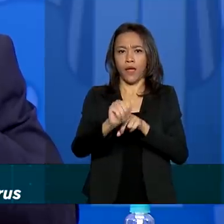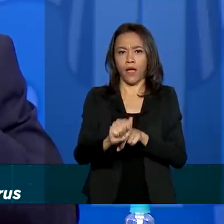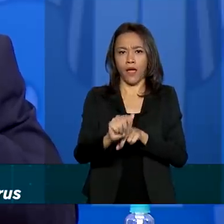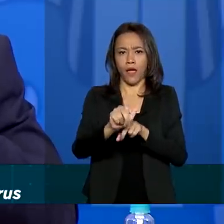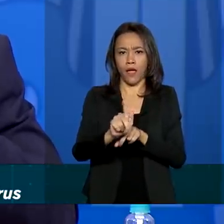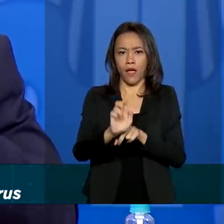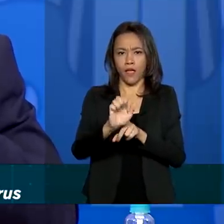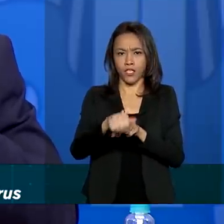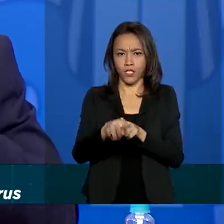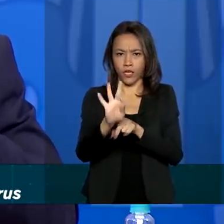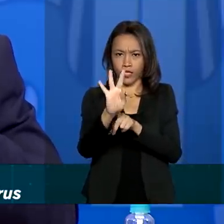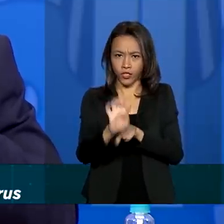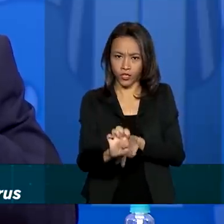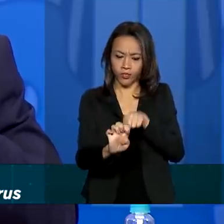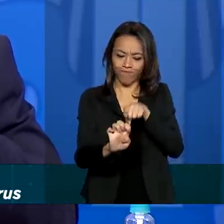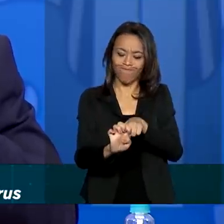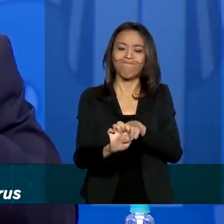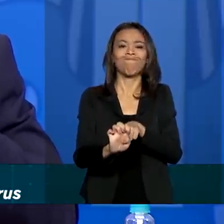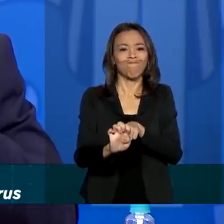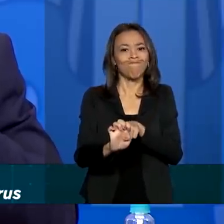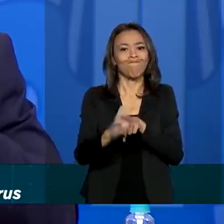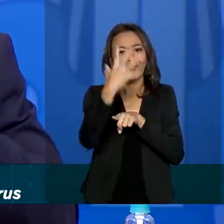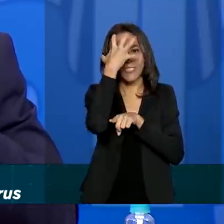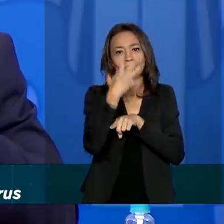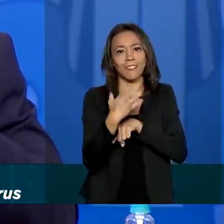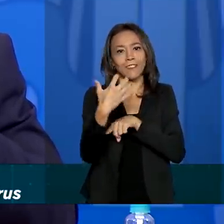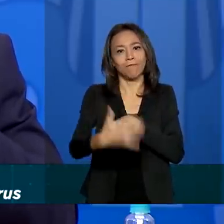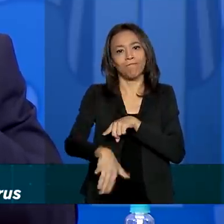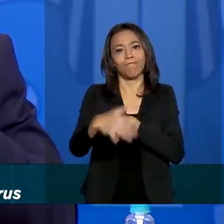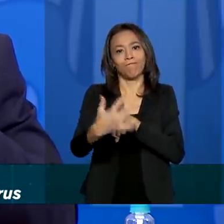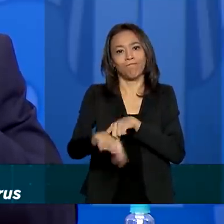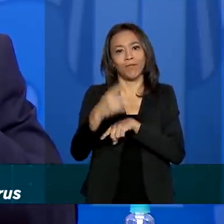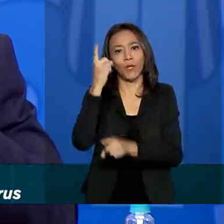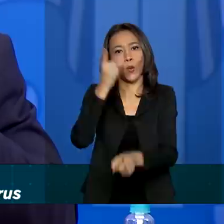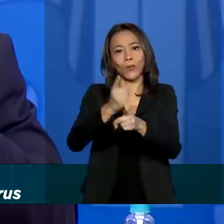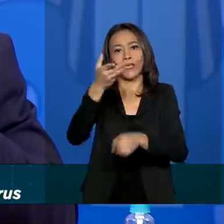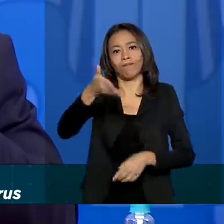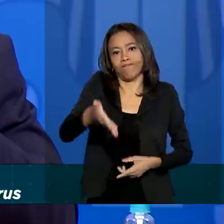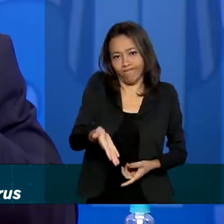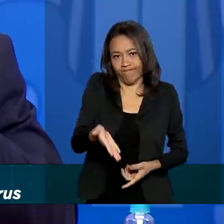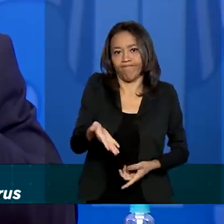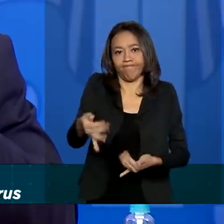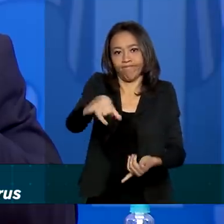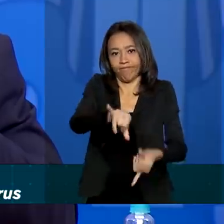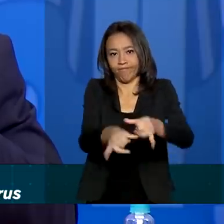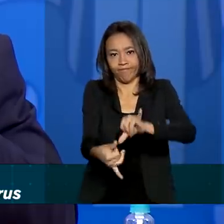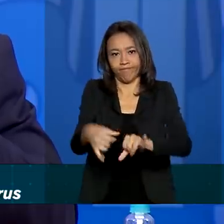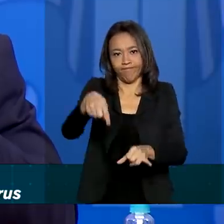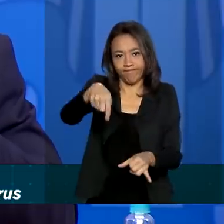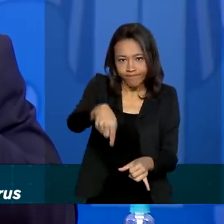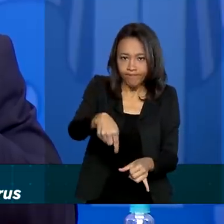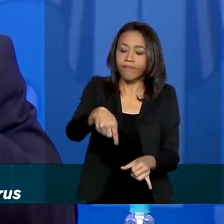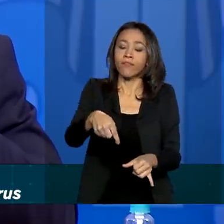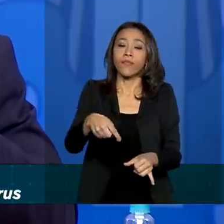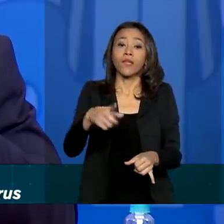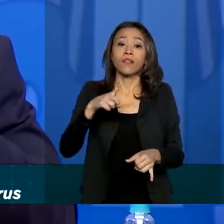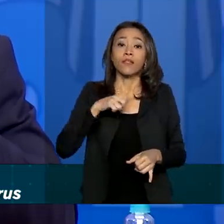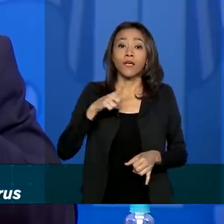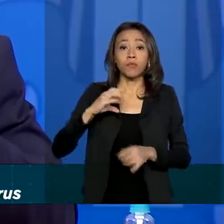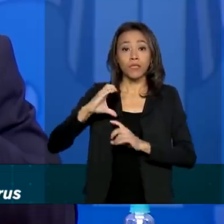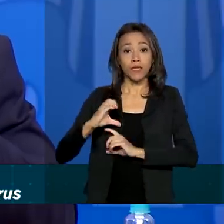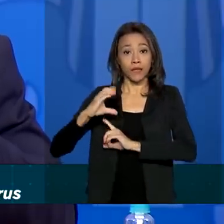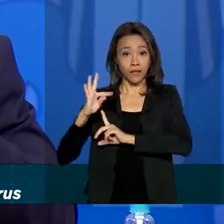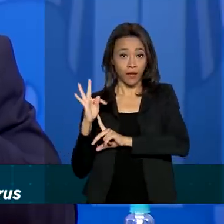Então, reagente é um problema sério. Mas aí tem o seguinte, nós temos um CT chamado